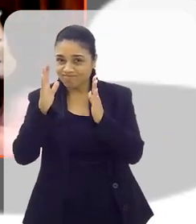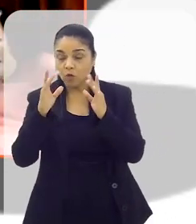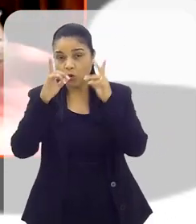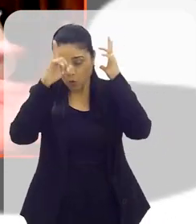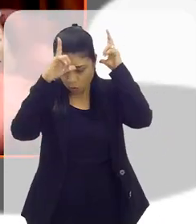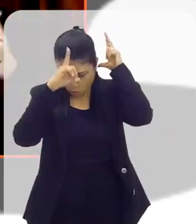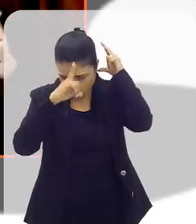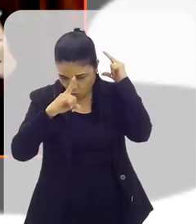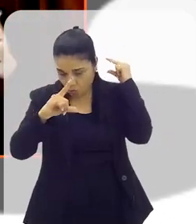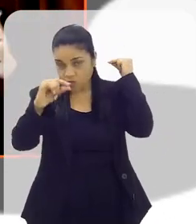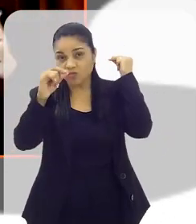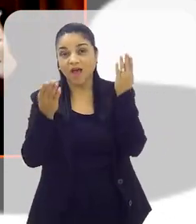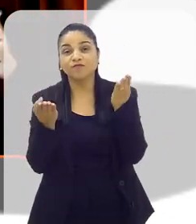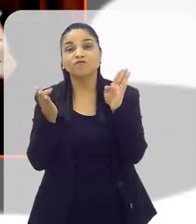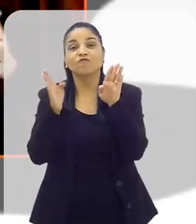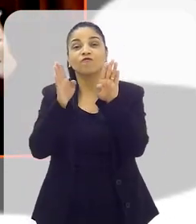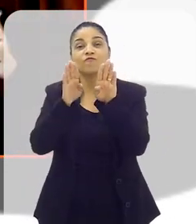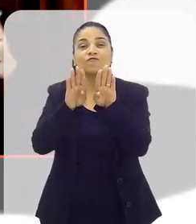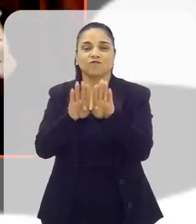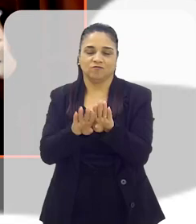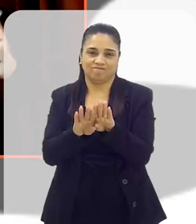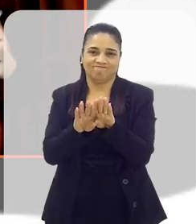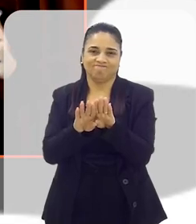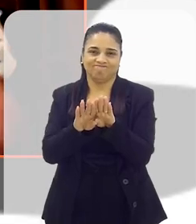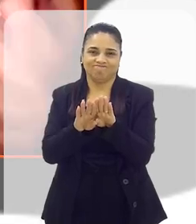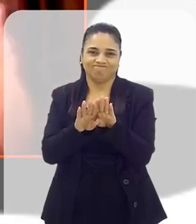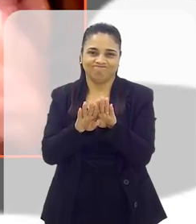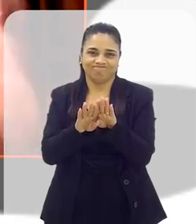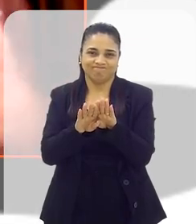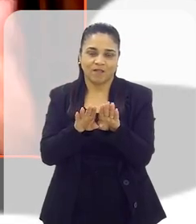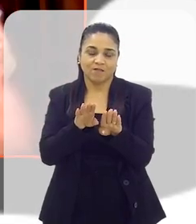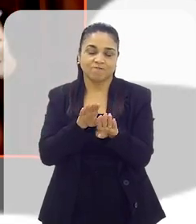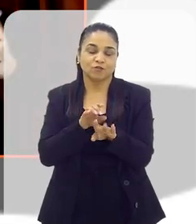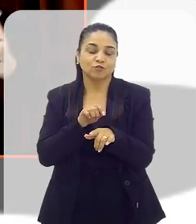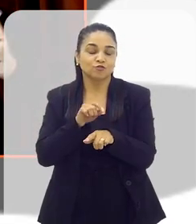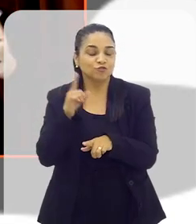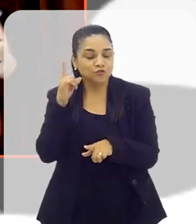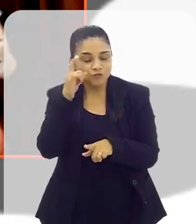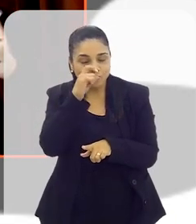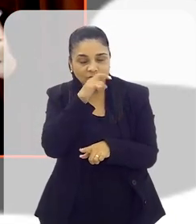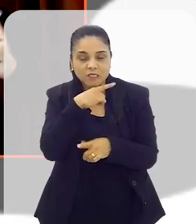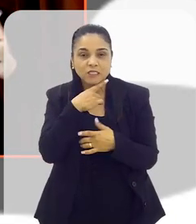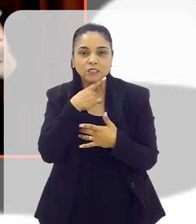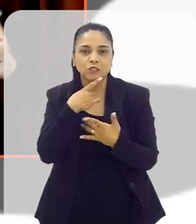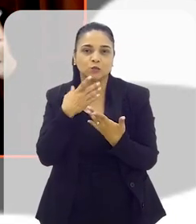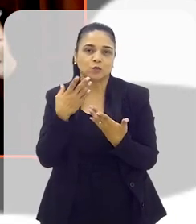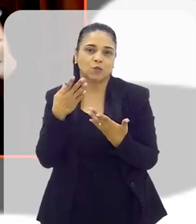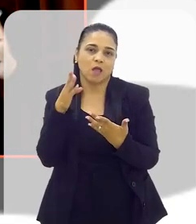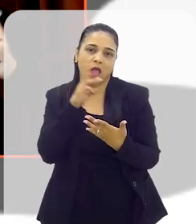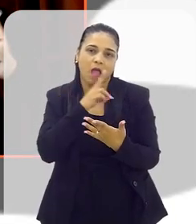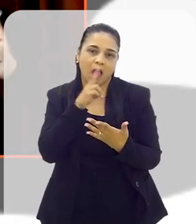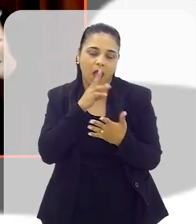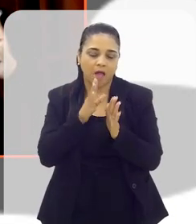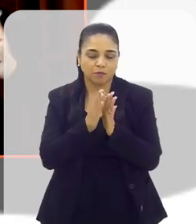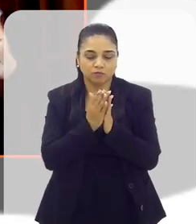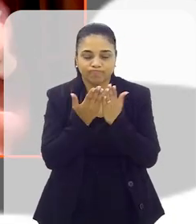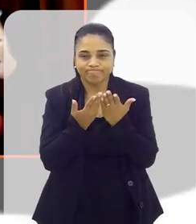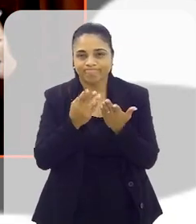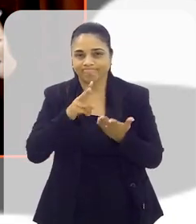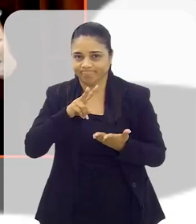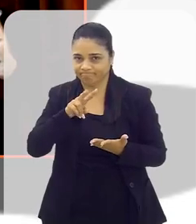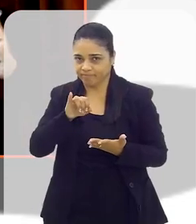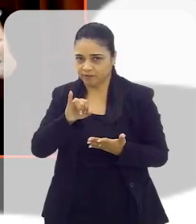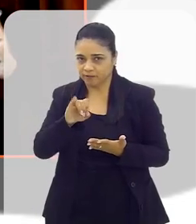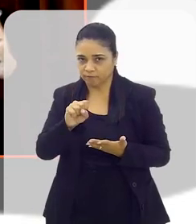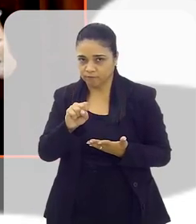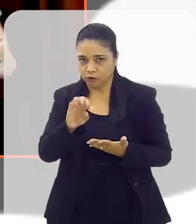em que parte dos consulados ficou fechada. Então, isso não permitiu que eles tivessem agilidade normal para a concessão de